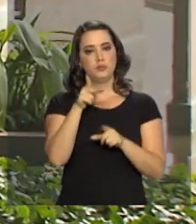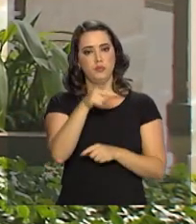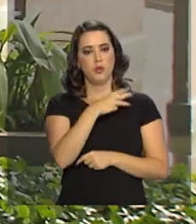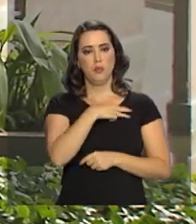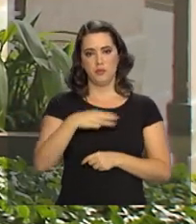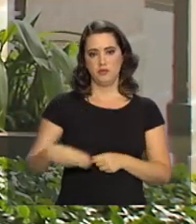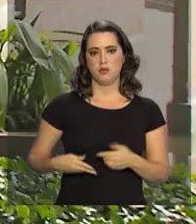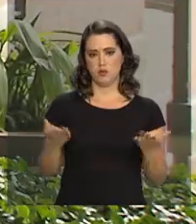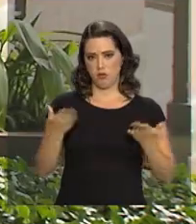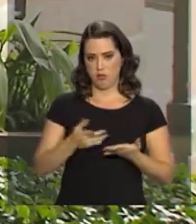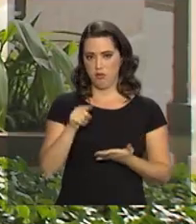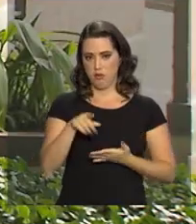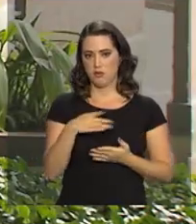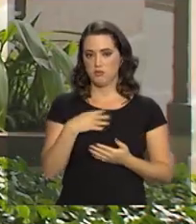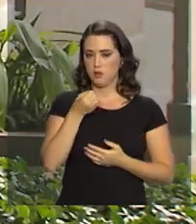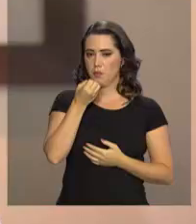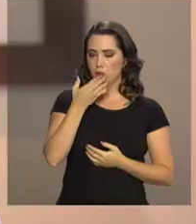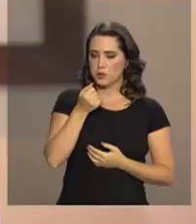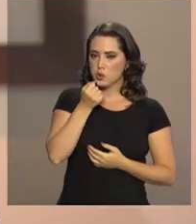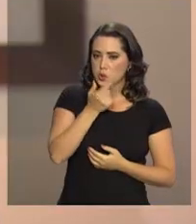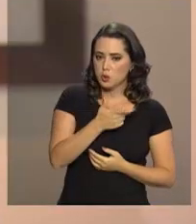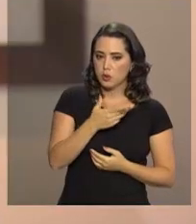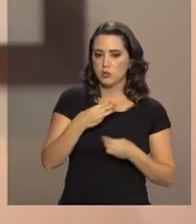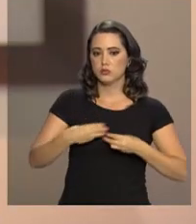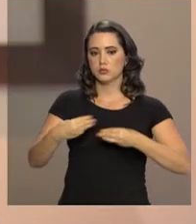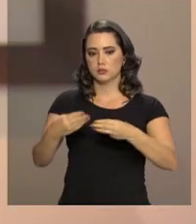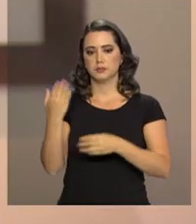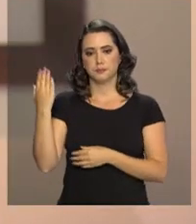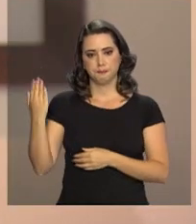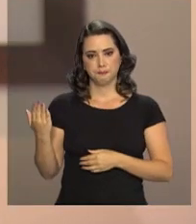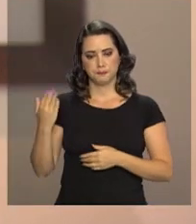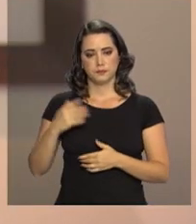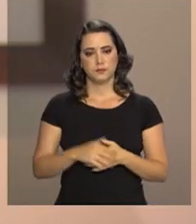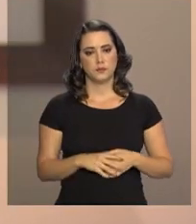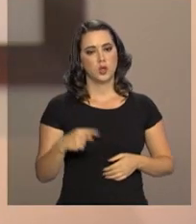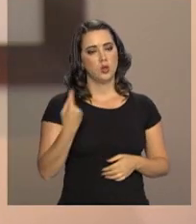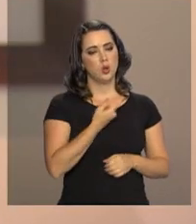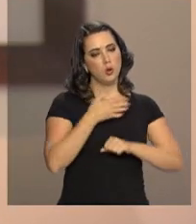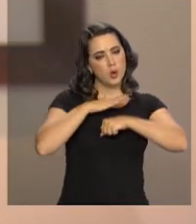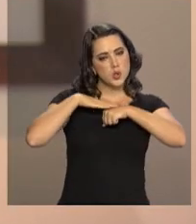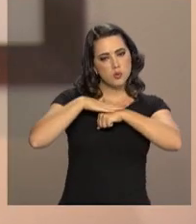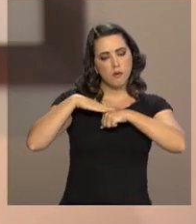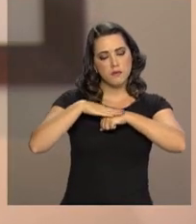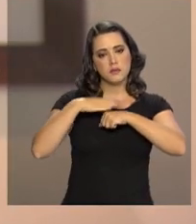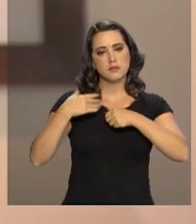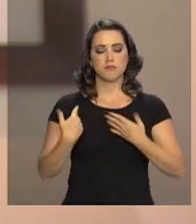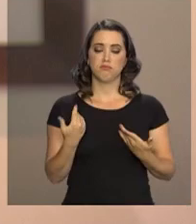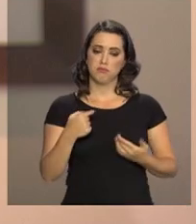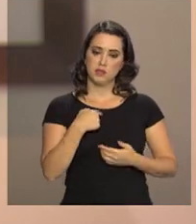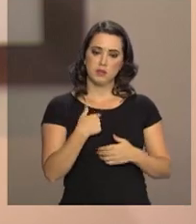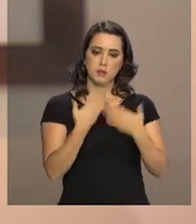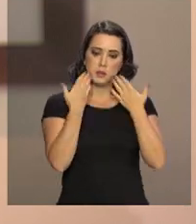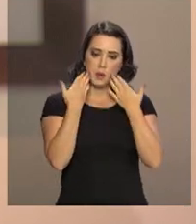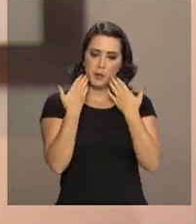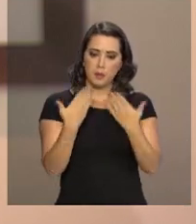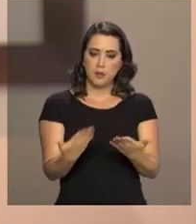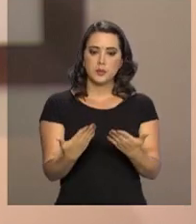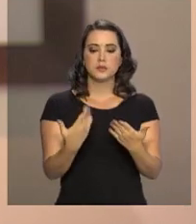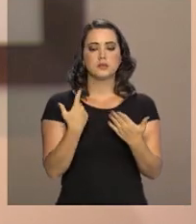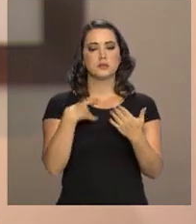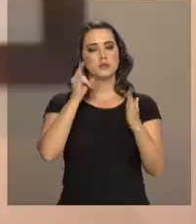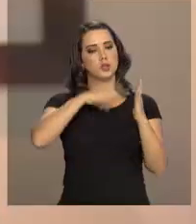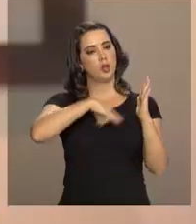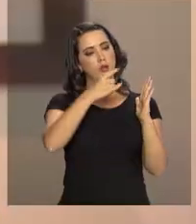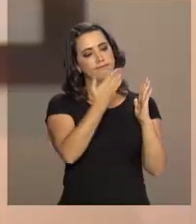sucesso a Moro no comando da pasta. Conversamos por algum tempo e expus, mediante documentos,